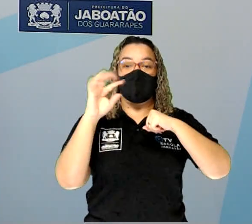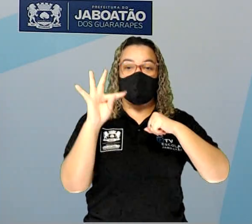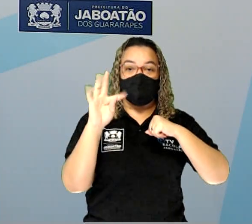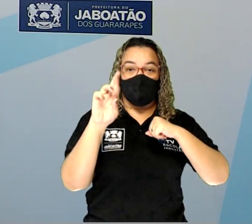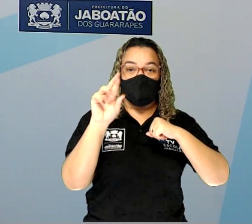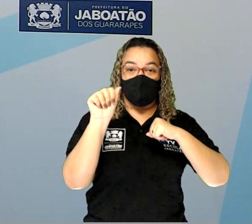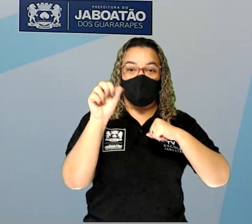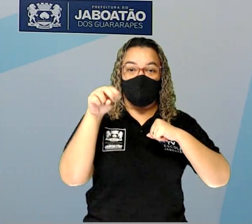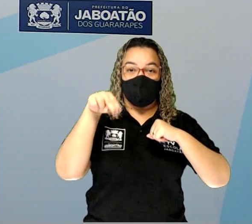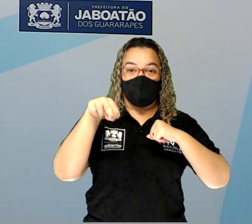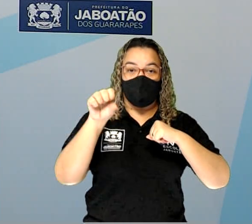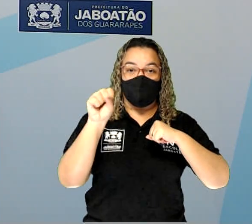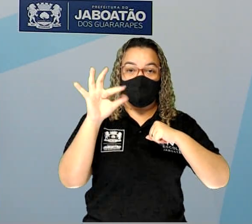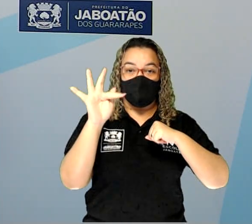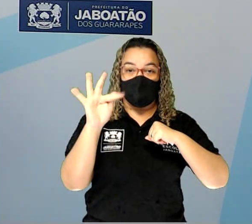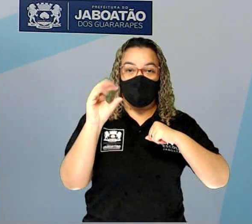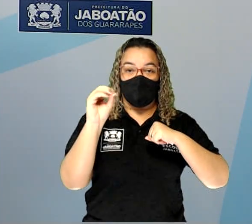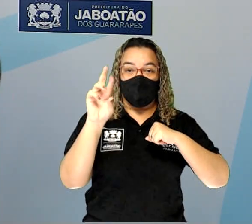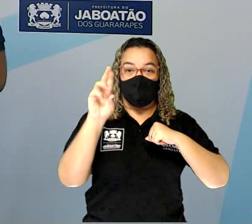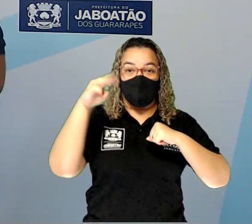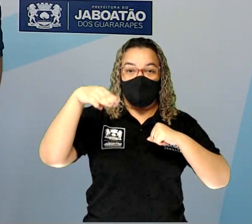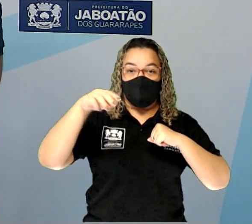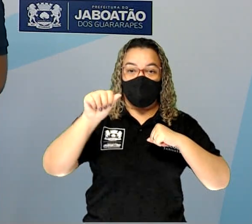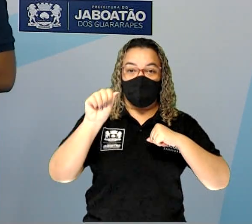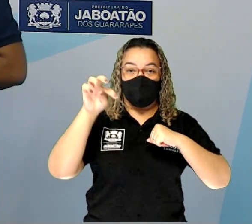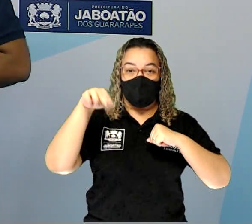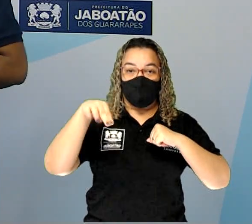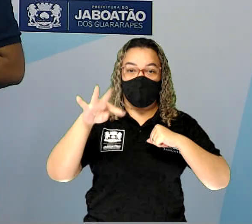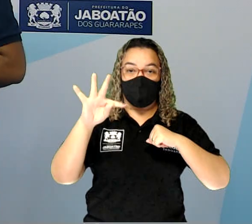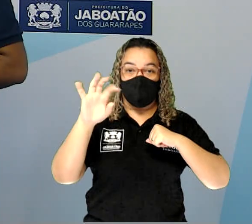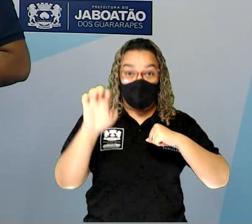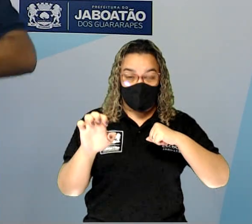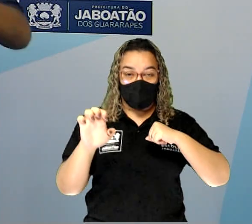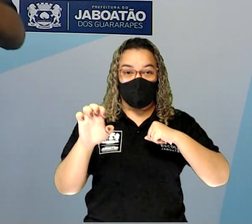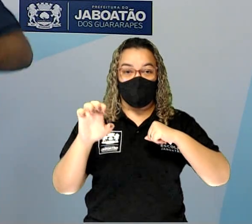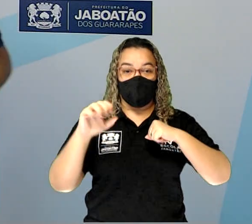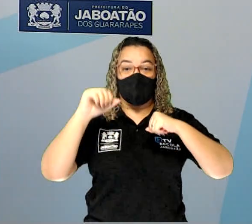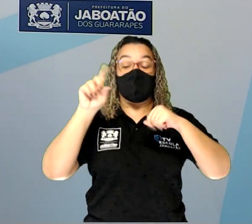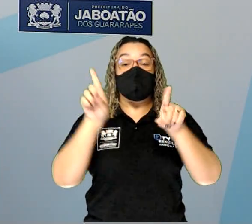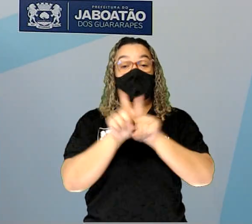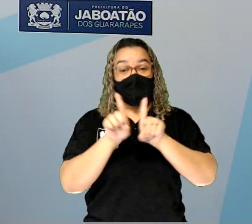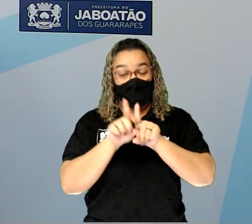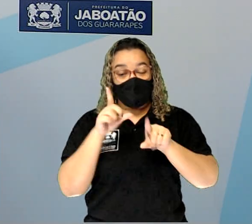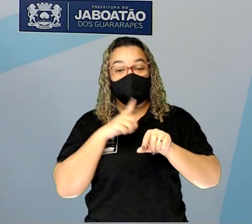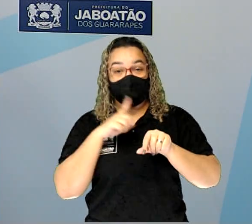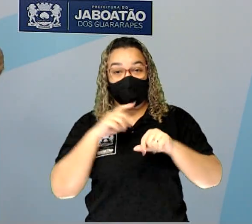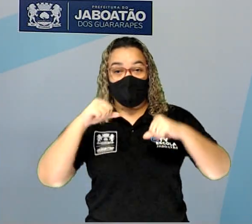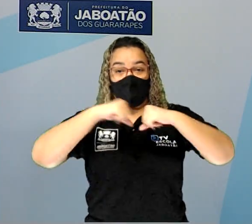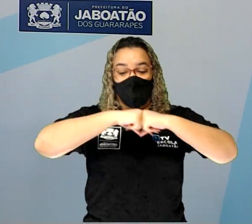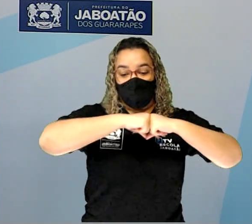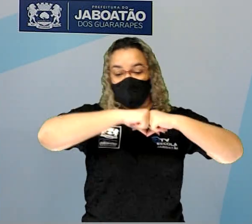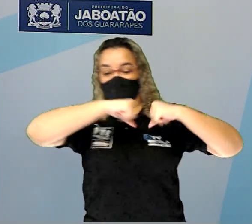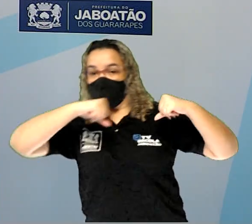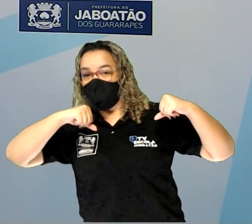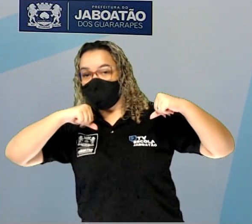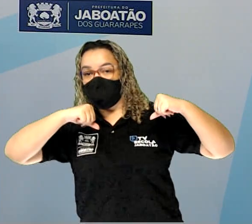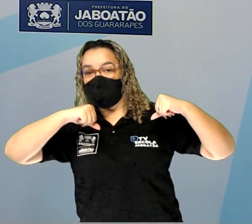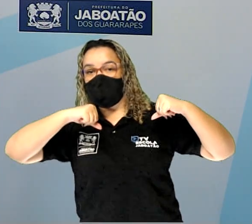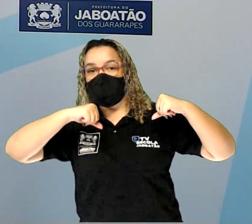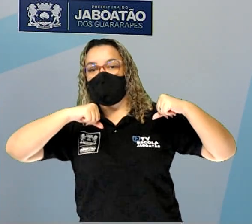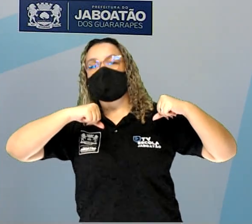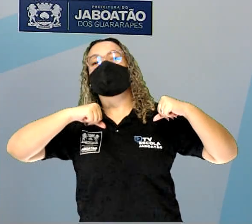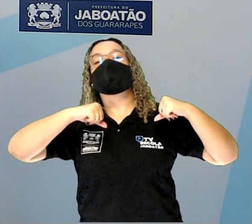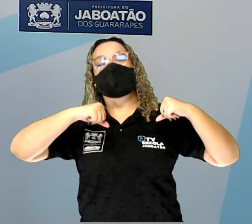transformante. E tem hora que esses blocos de rocha ficam com raiva um do outro e cada um